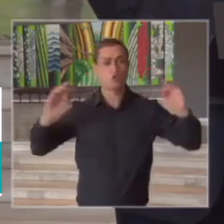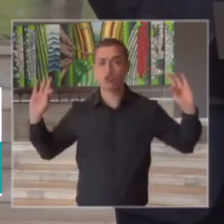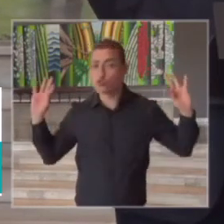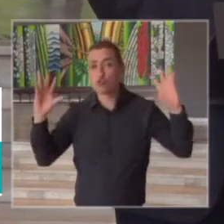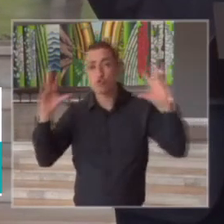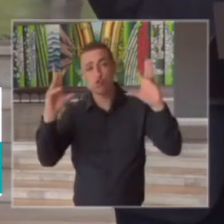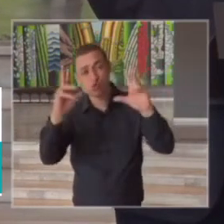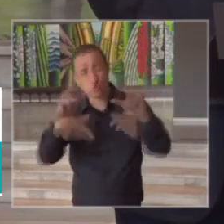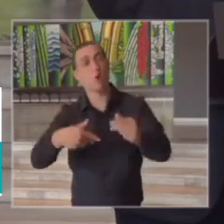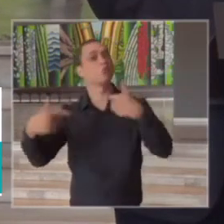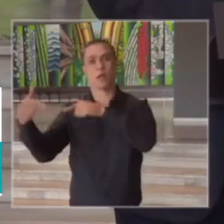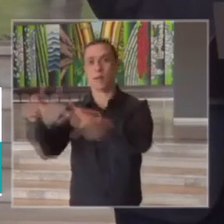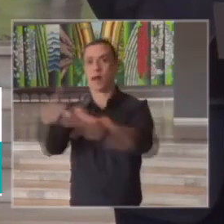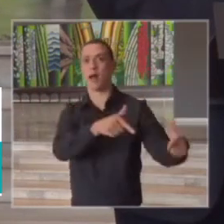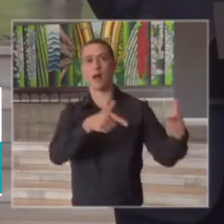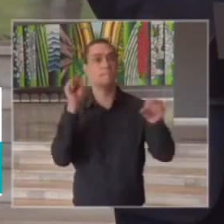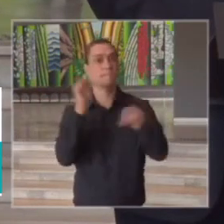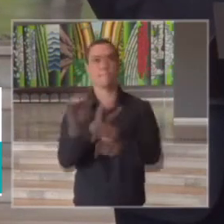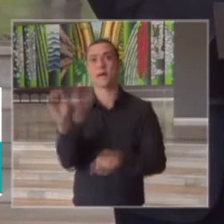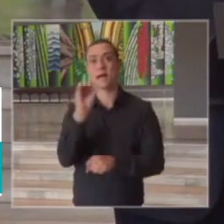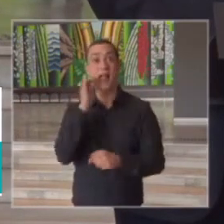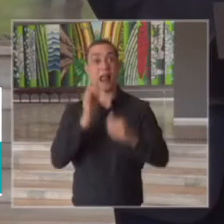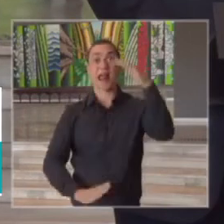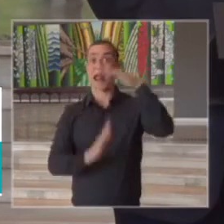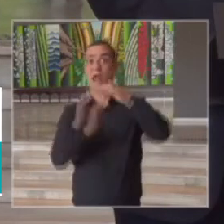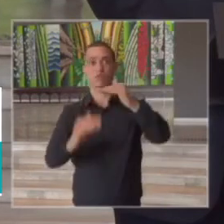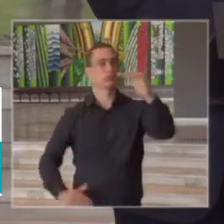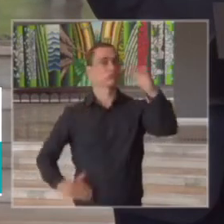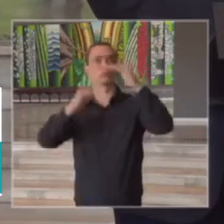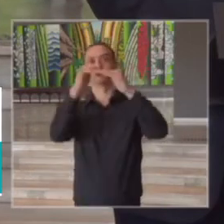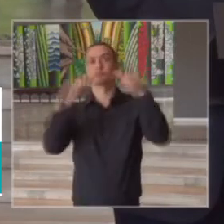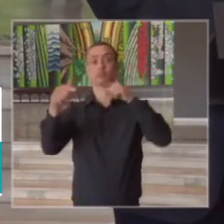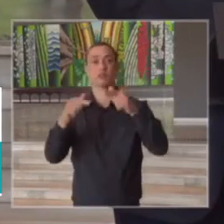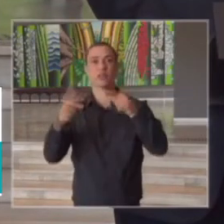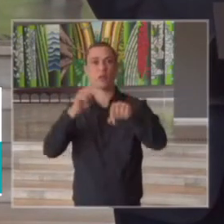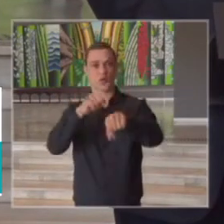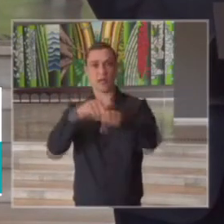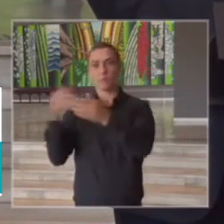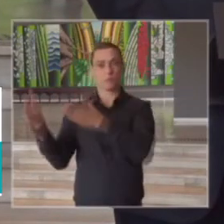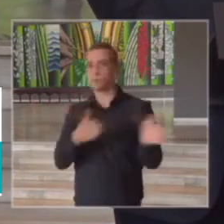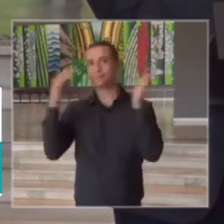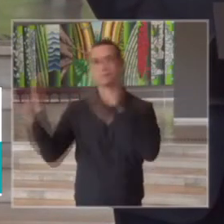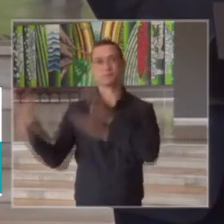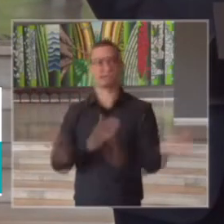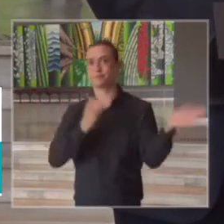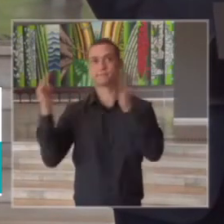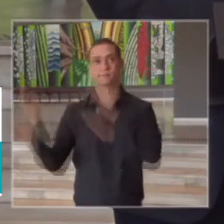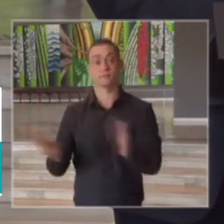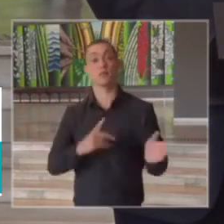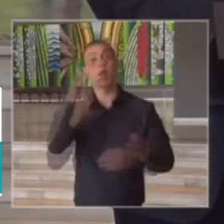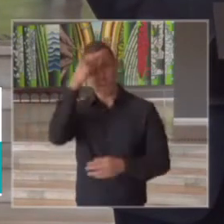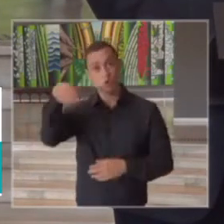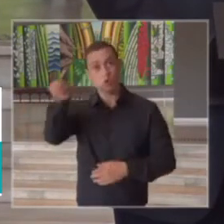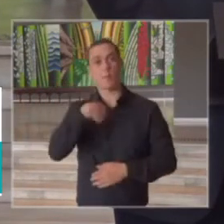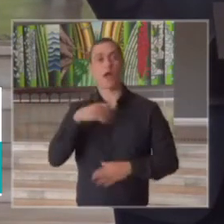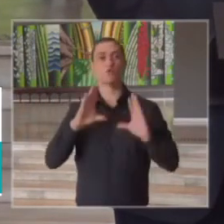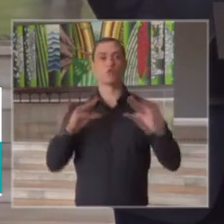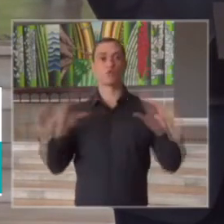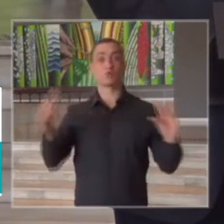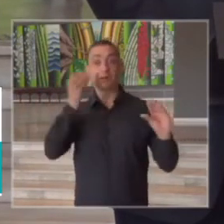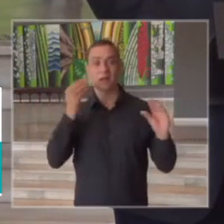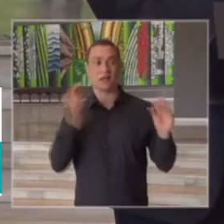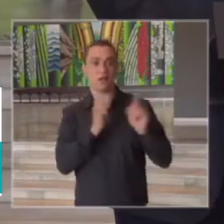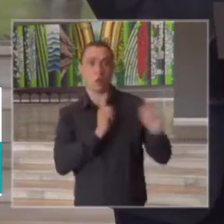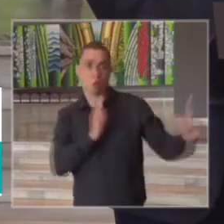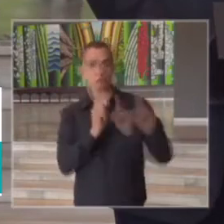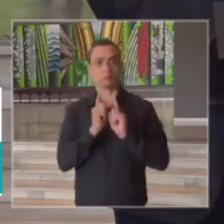operando no limite máximo ou seja no menor intervalo possível para oferecer mais conforto e